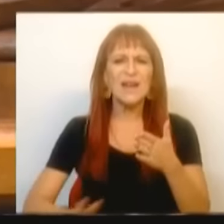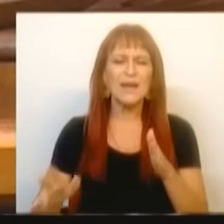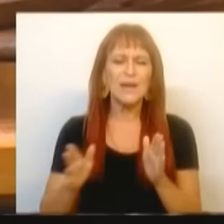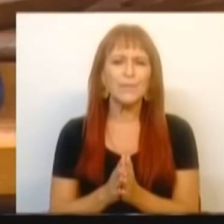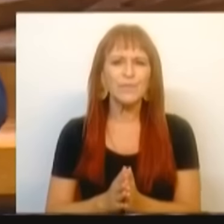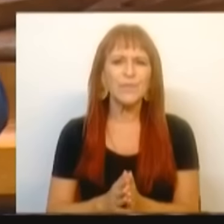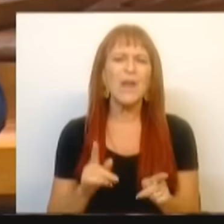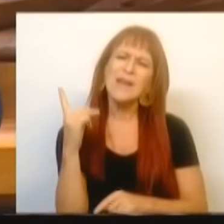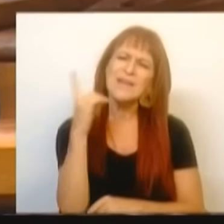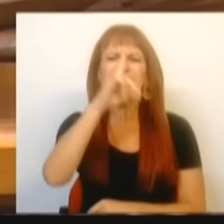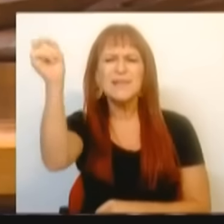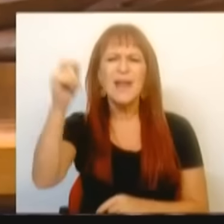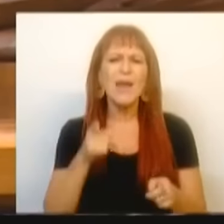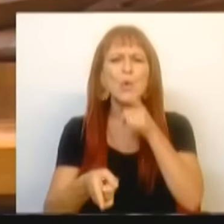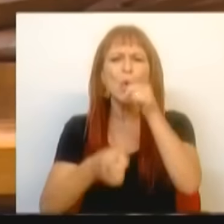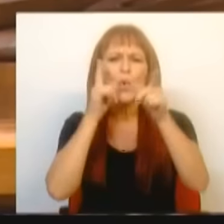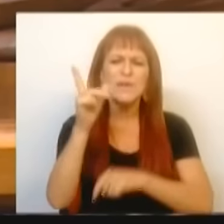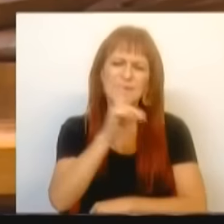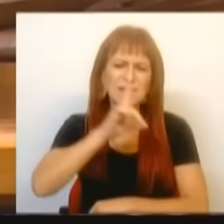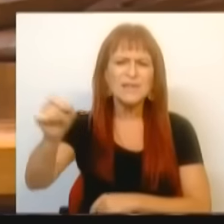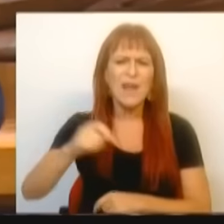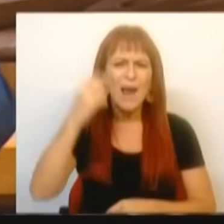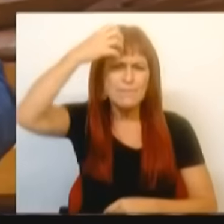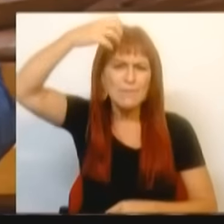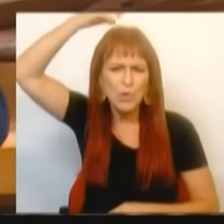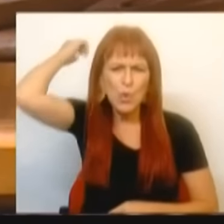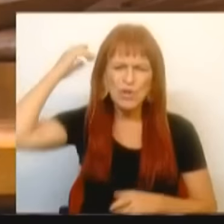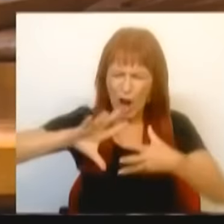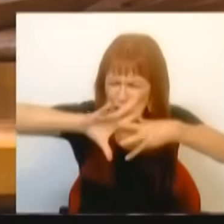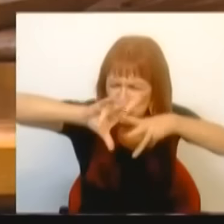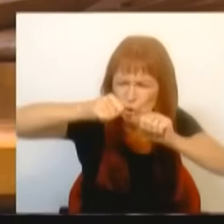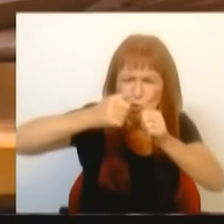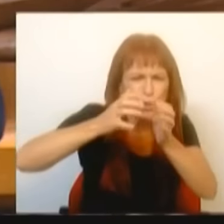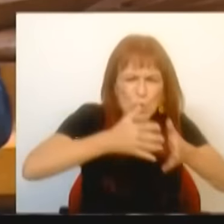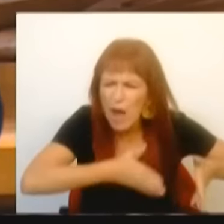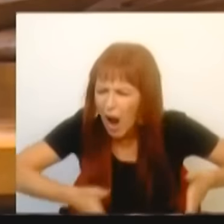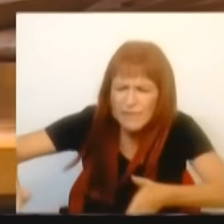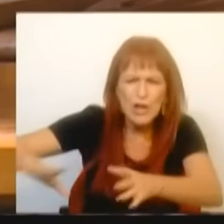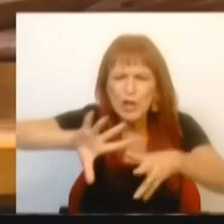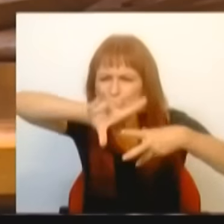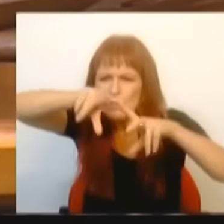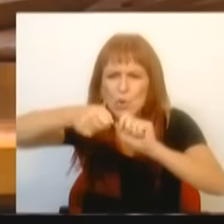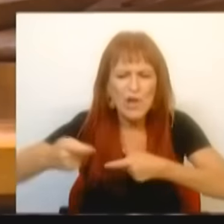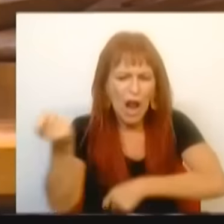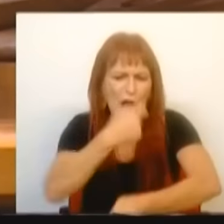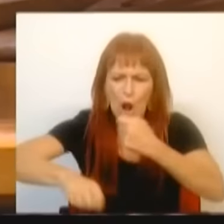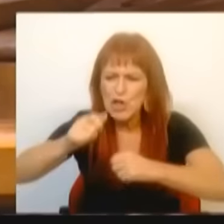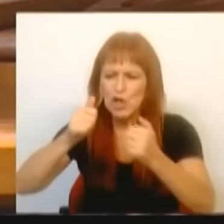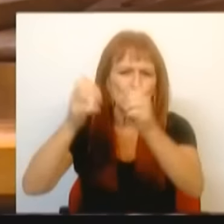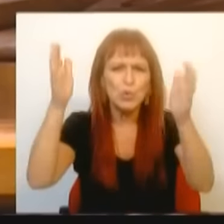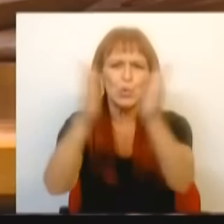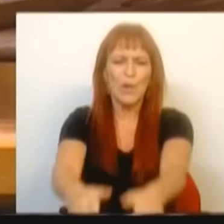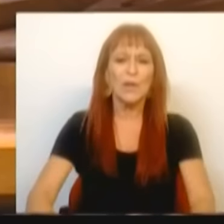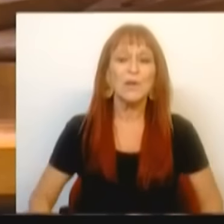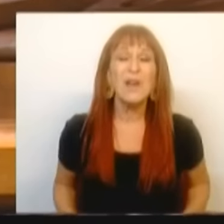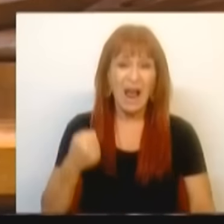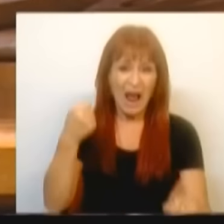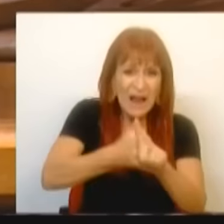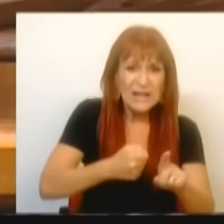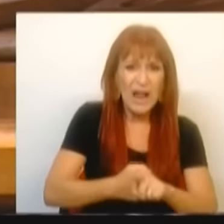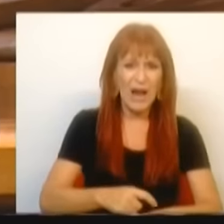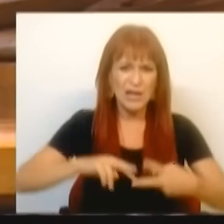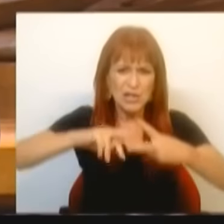Saiam para o Rocio, saiam para o Marcas Pombal, destruam toda a avenida, destruam todas as lojas. Ataquem as câmaras